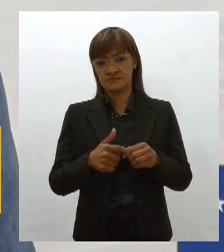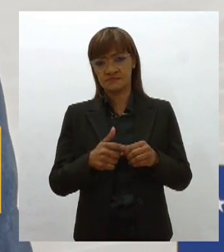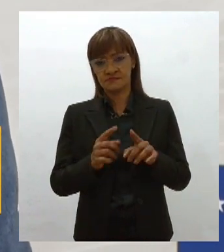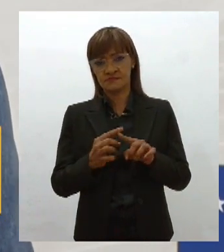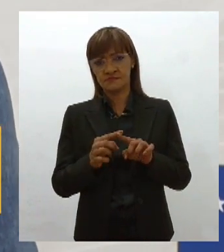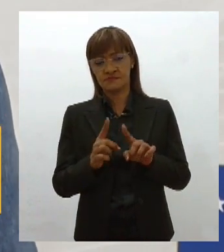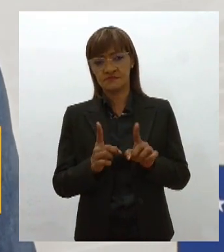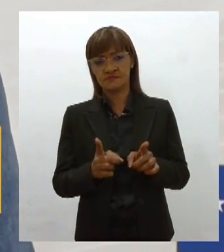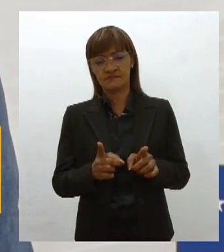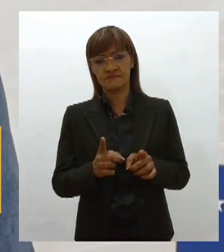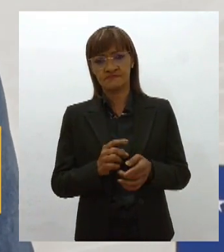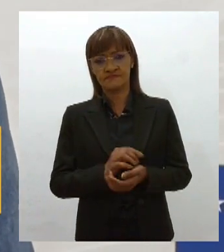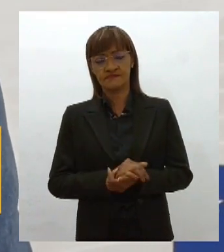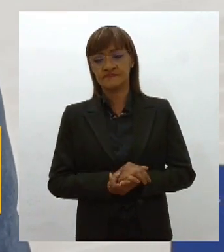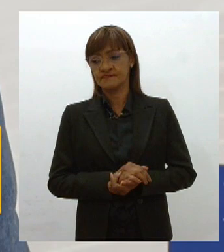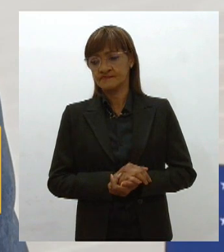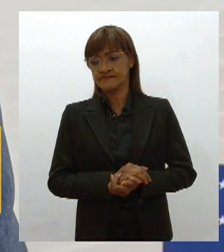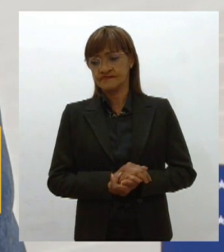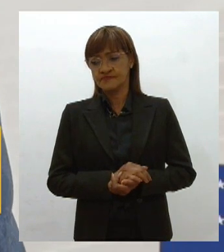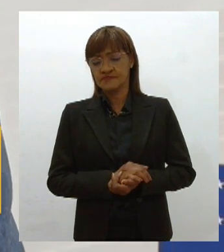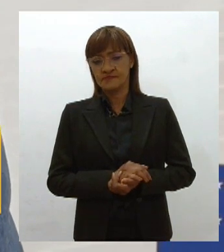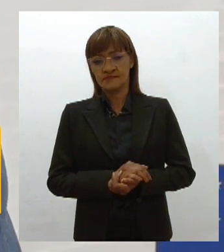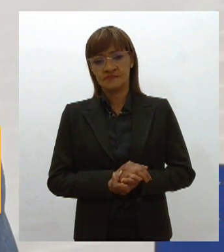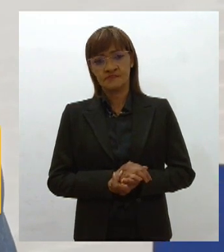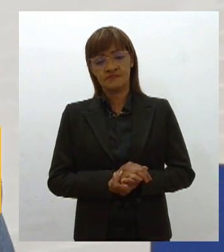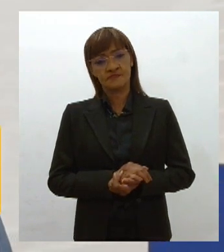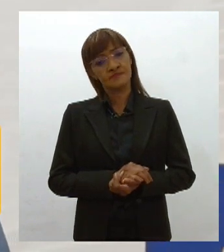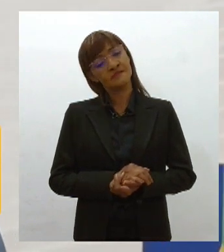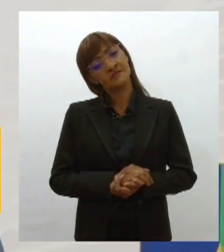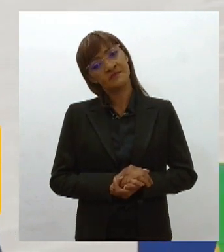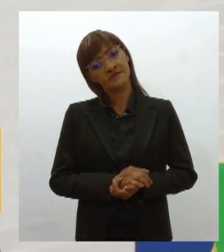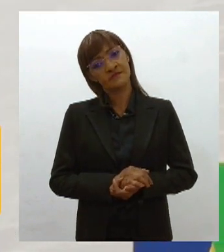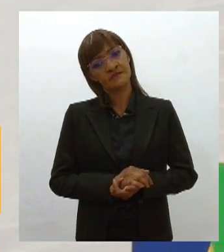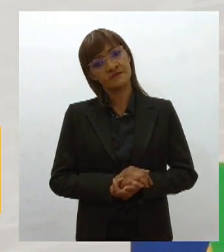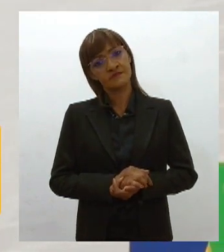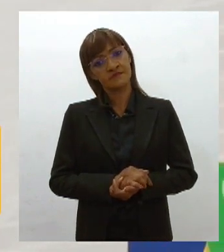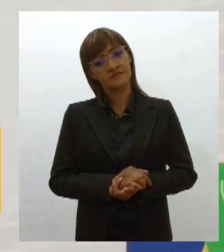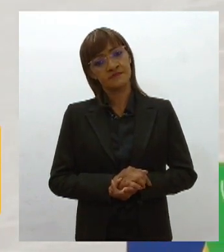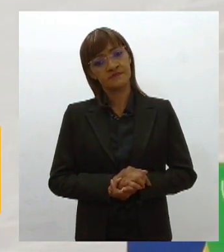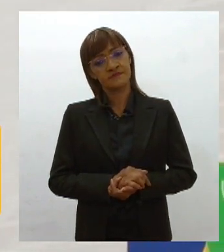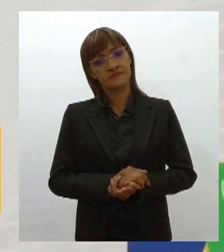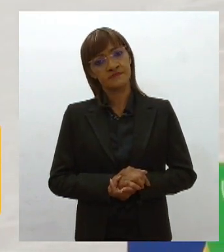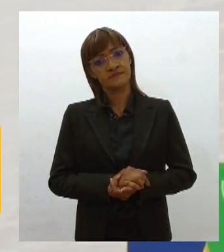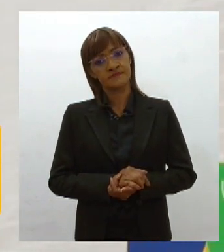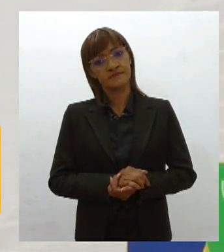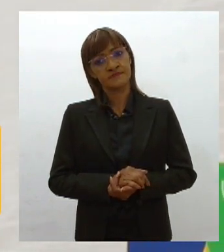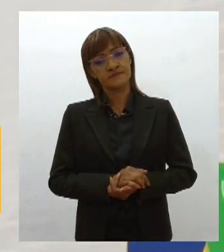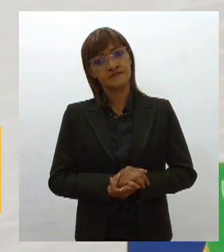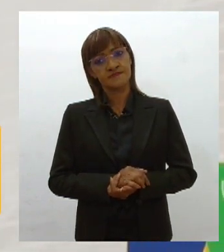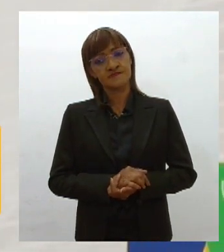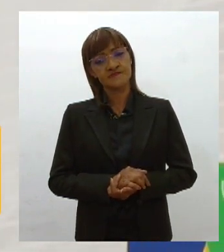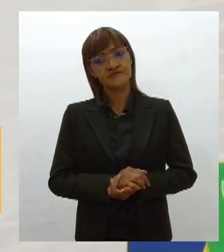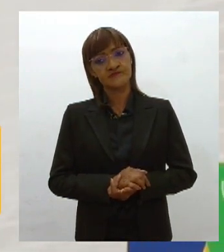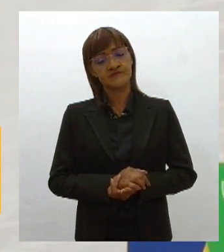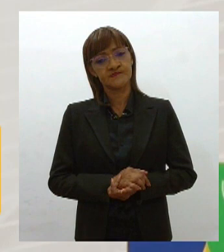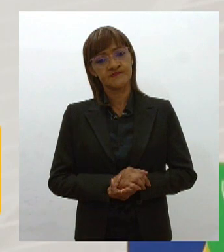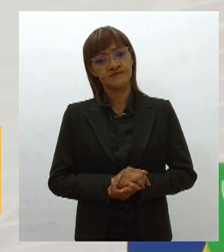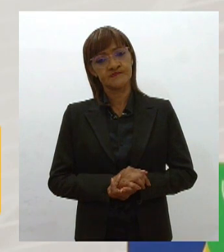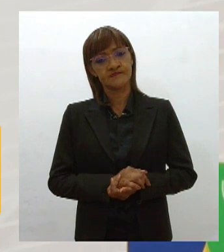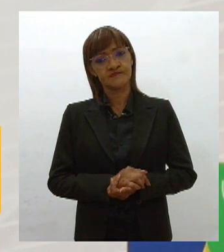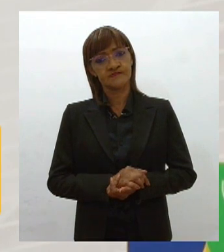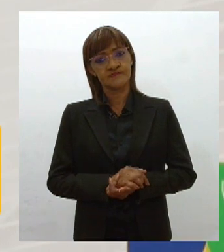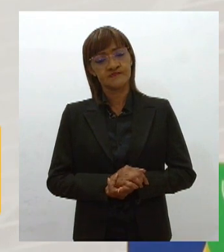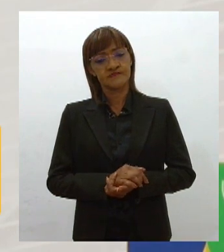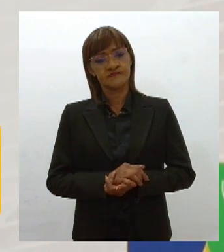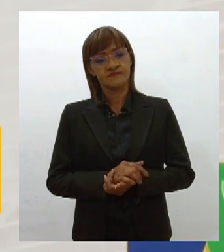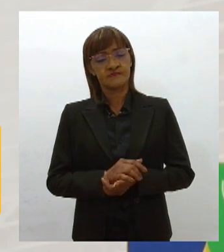surta, ela pode causar um incidente dessa natureza. O homicídio está acontecendo com frequência. O que é que está